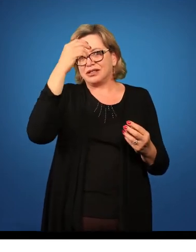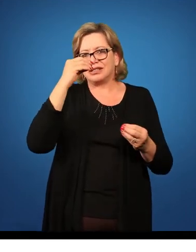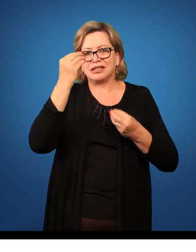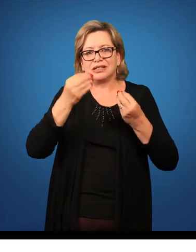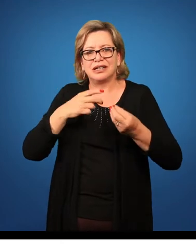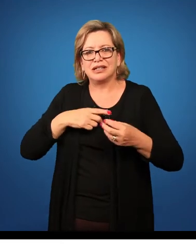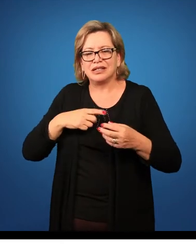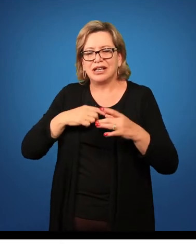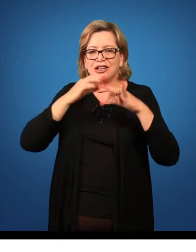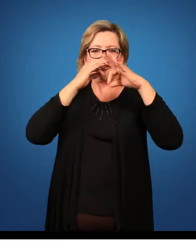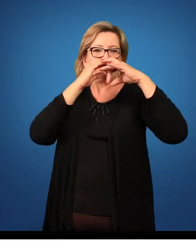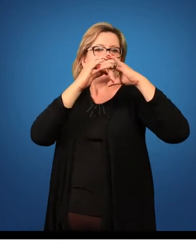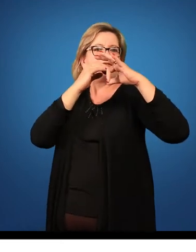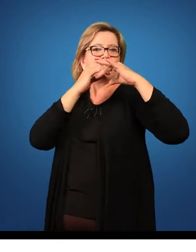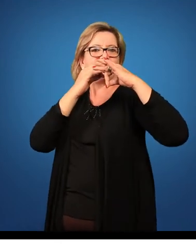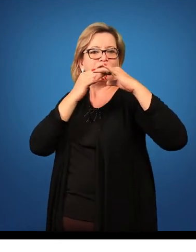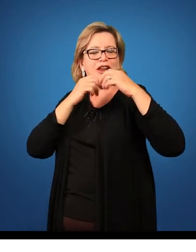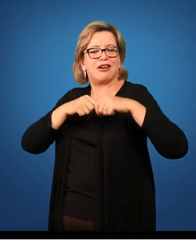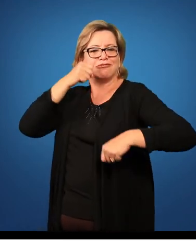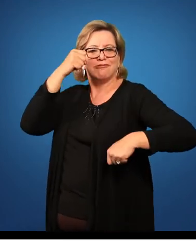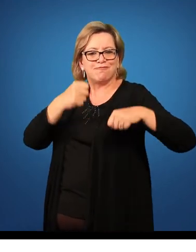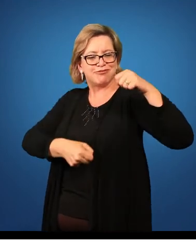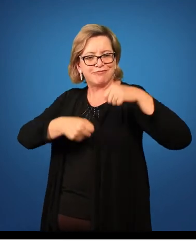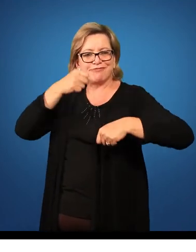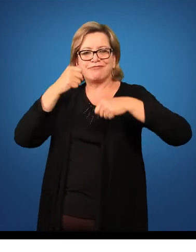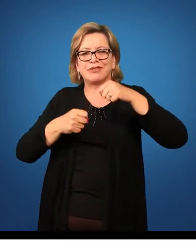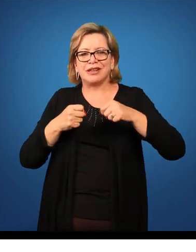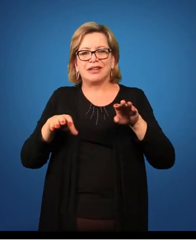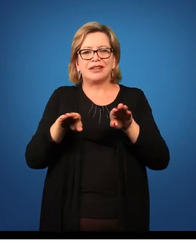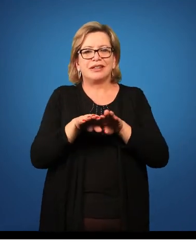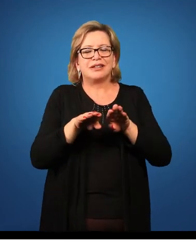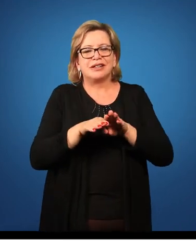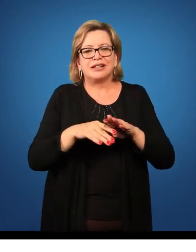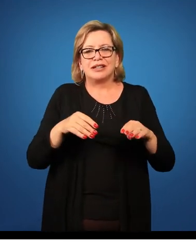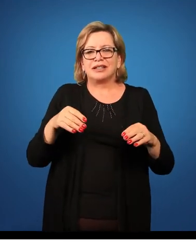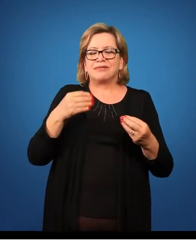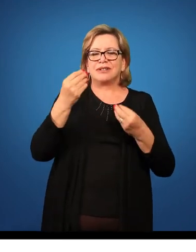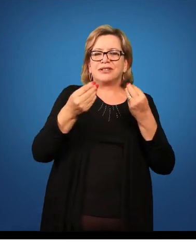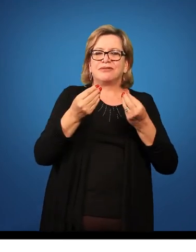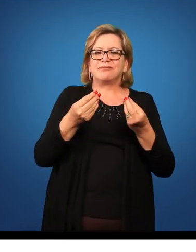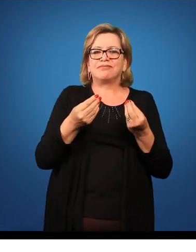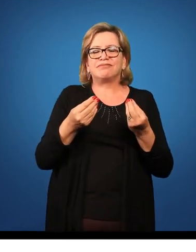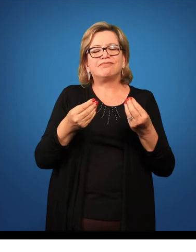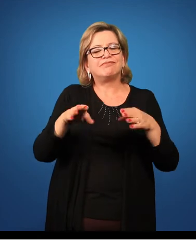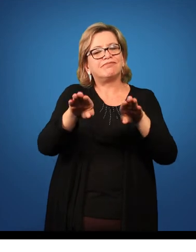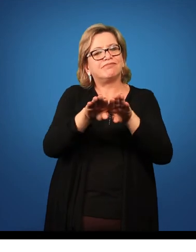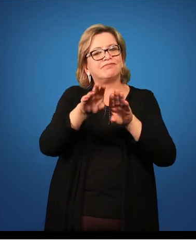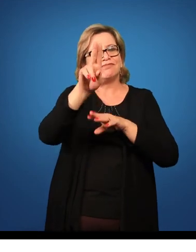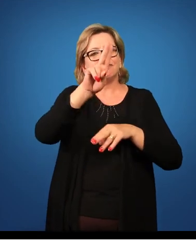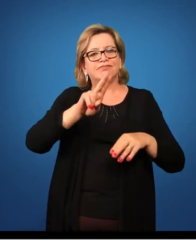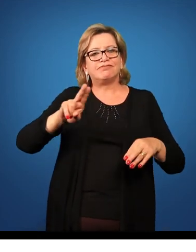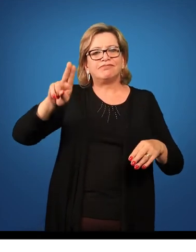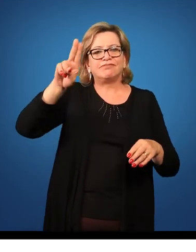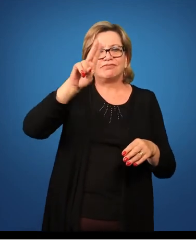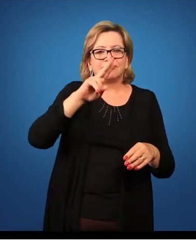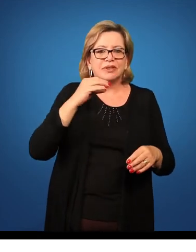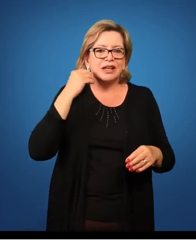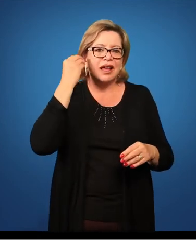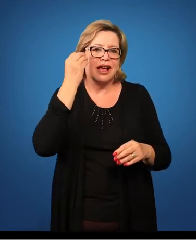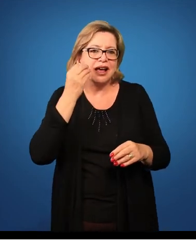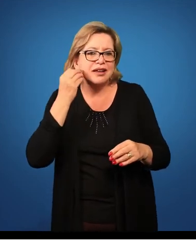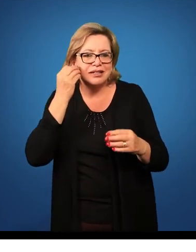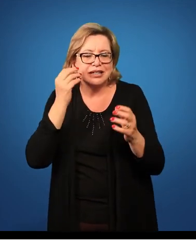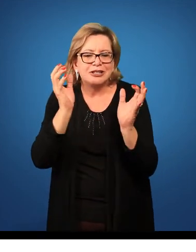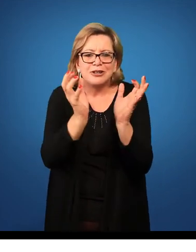composto por flautas, instrumentos de percussão, de afinação definida e indefinida. Então, ele traz a experiência de tocar